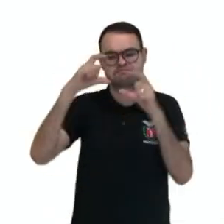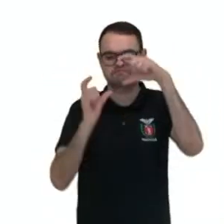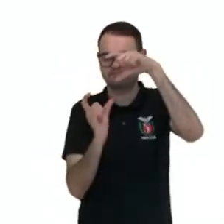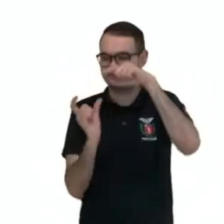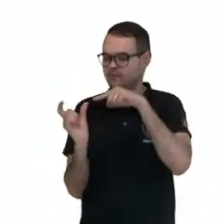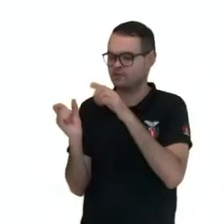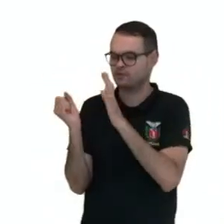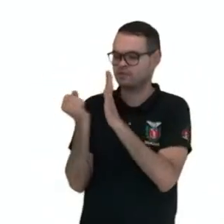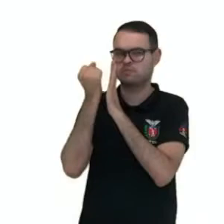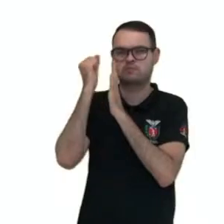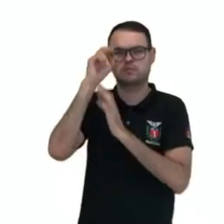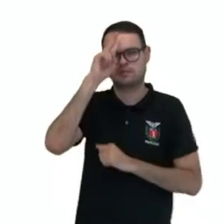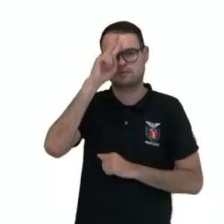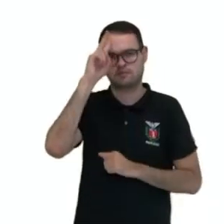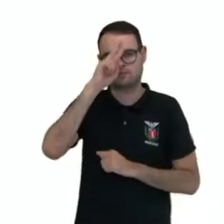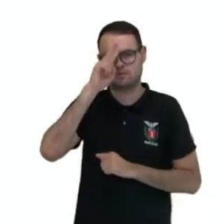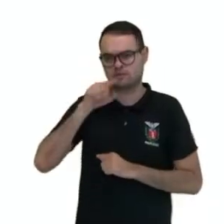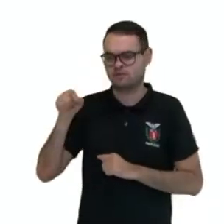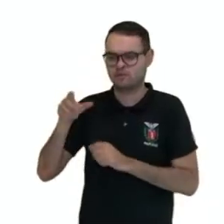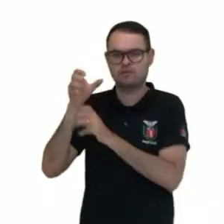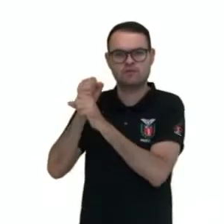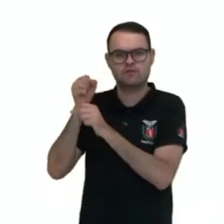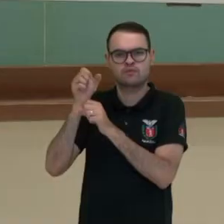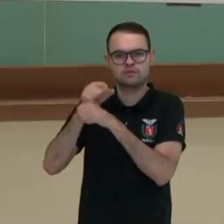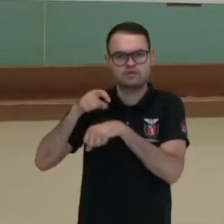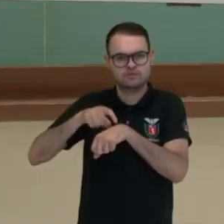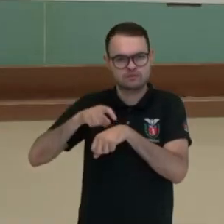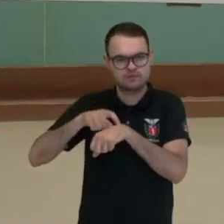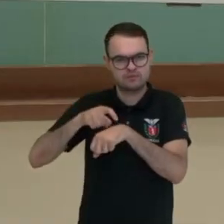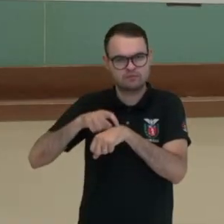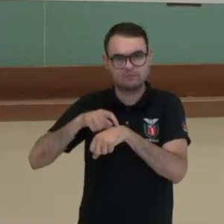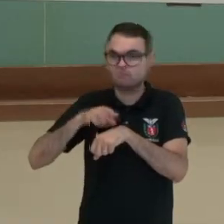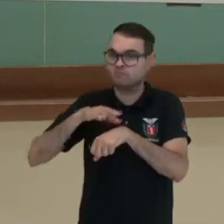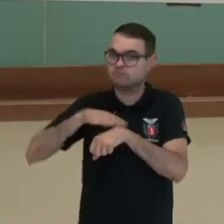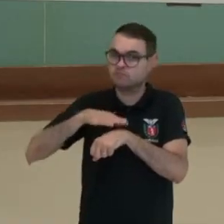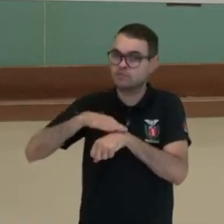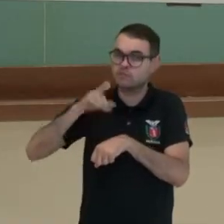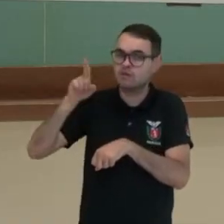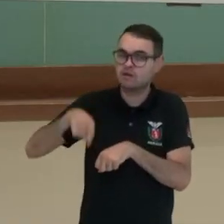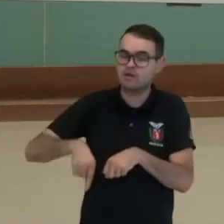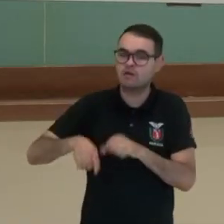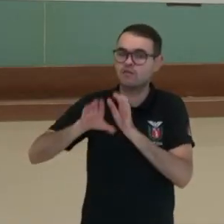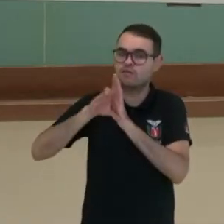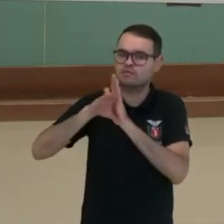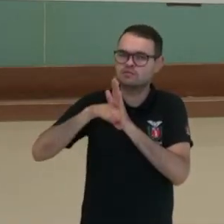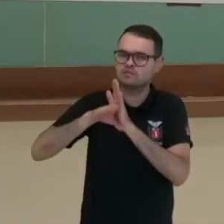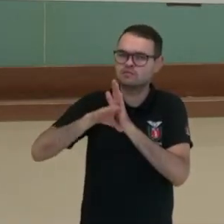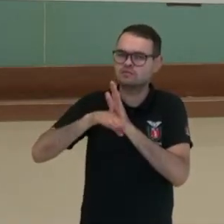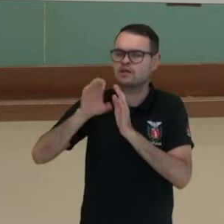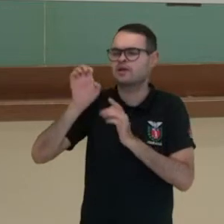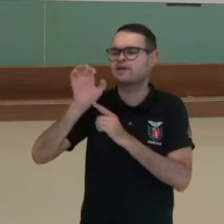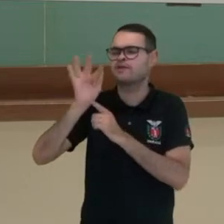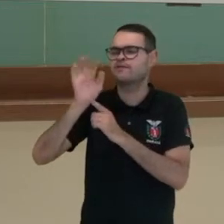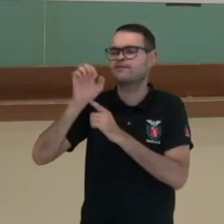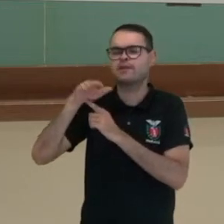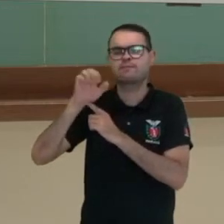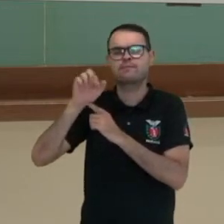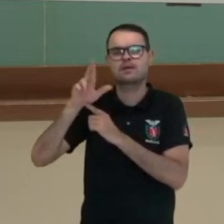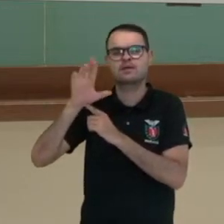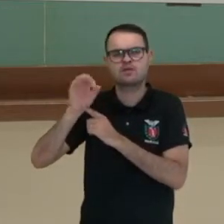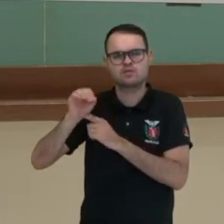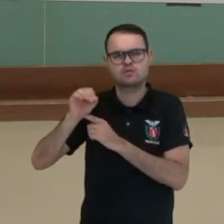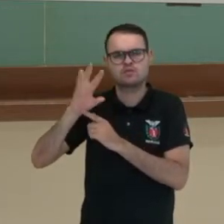para contar o tempo. E o tempo, que é um conceito muito efêmero, eu não consigo